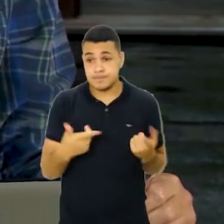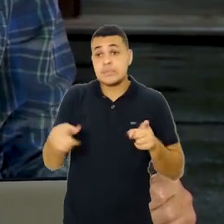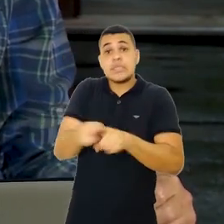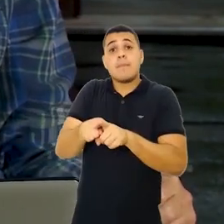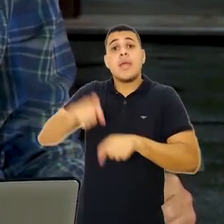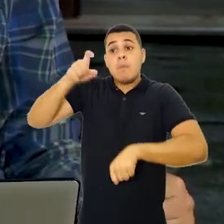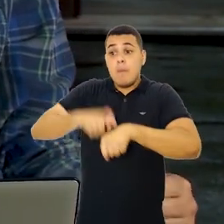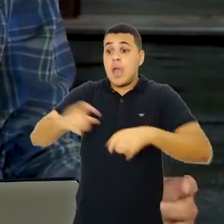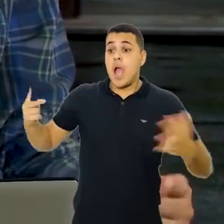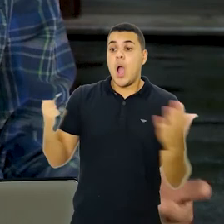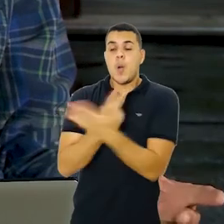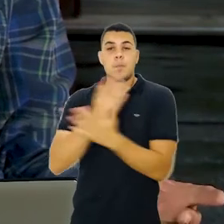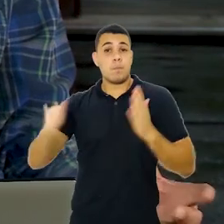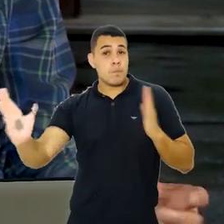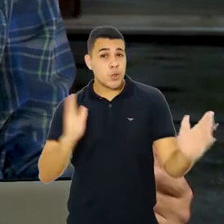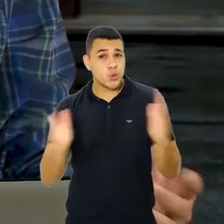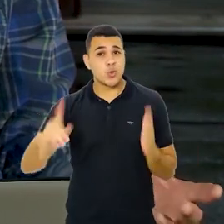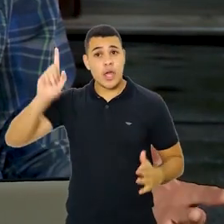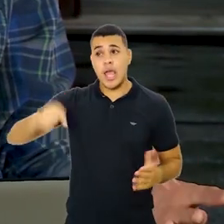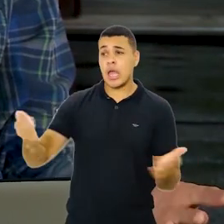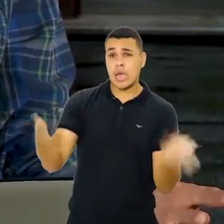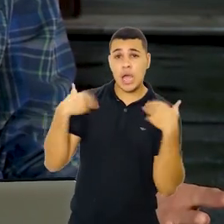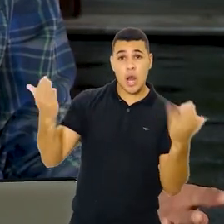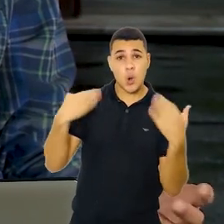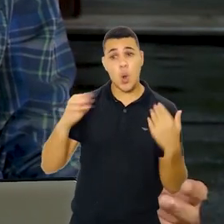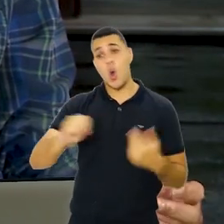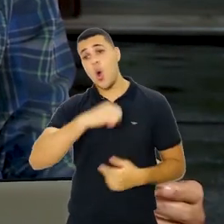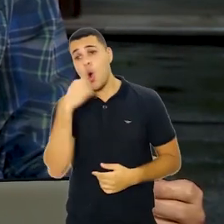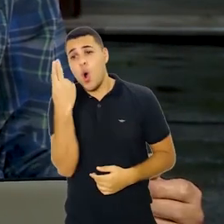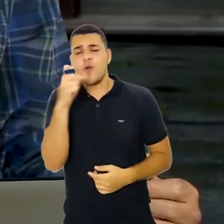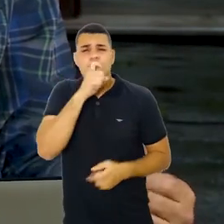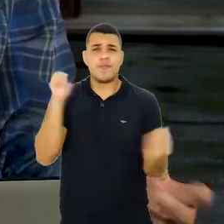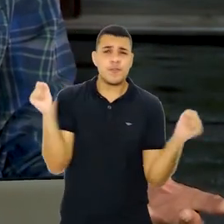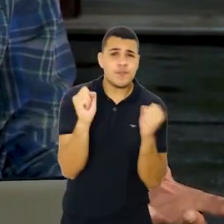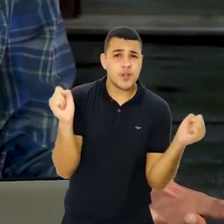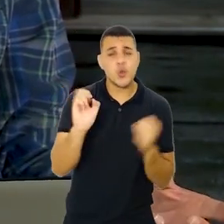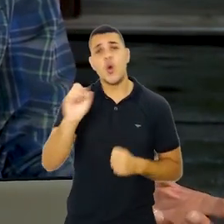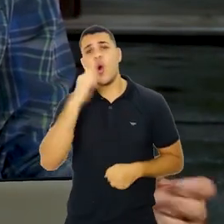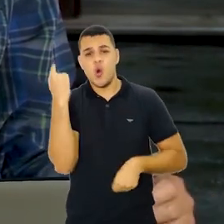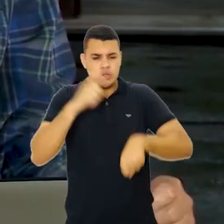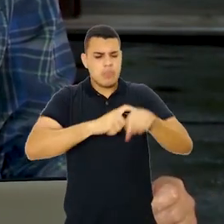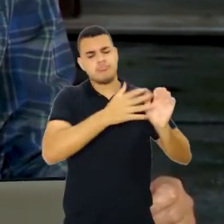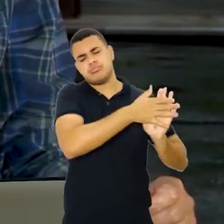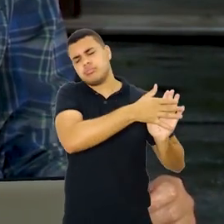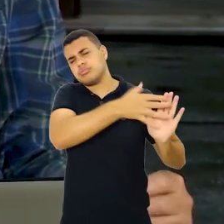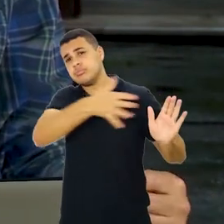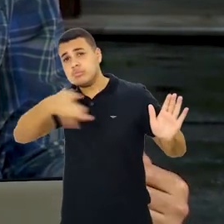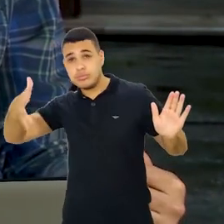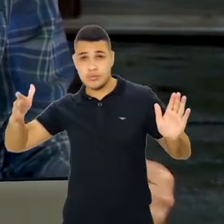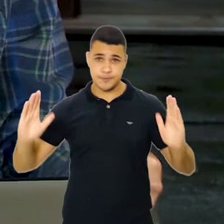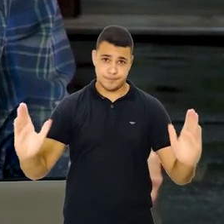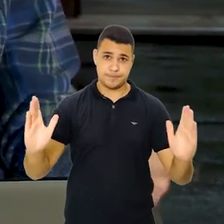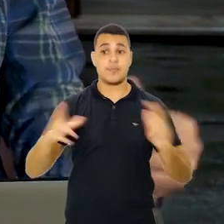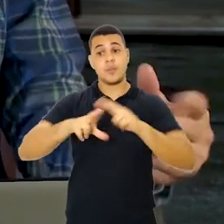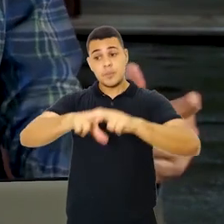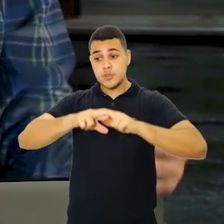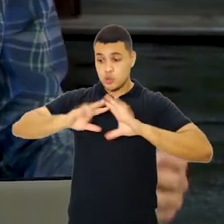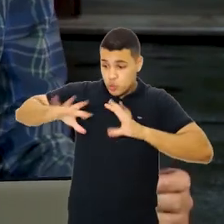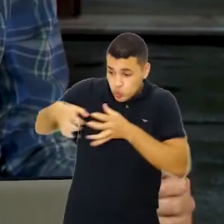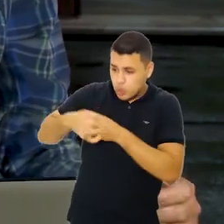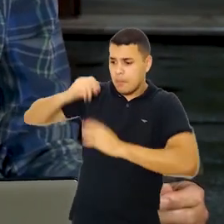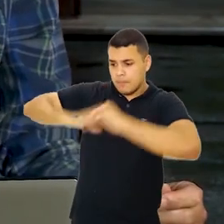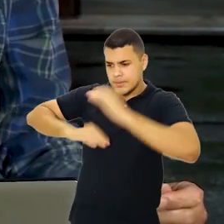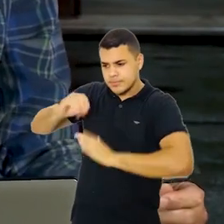de saneamento. E também quando, em que período que ocorreu a doença. Foi no verão, foi no inverno, foi durante um período